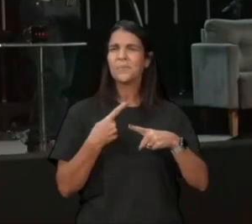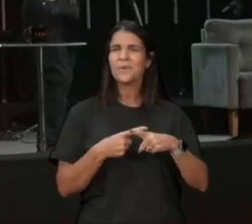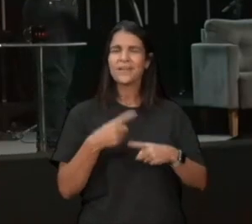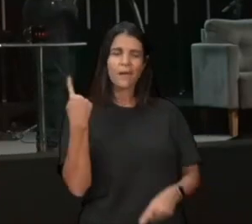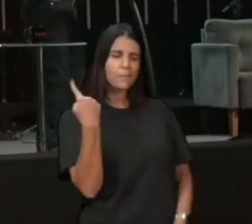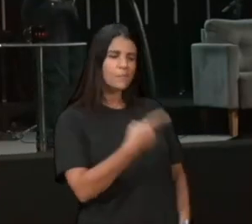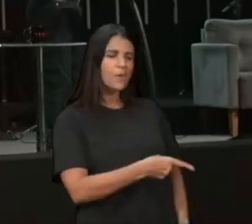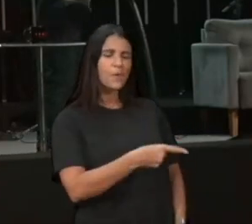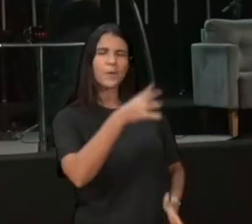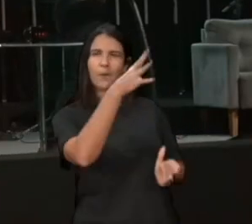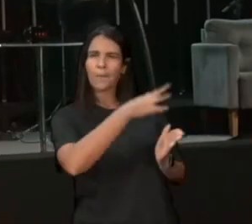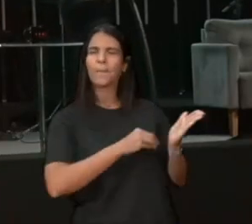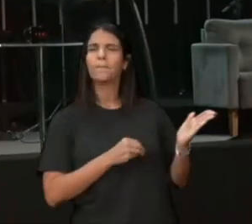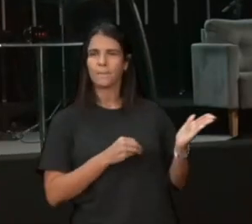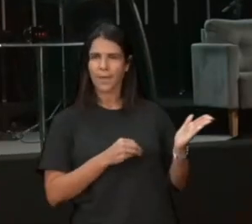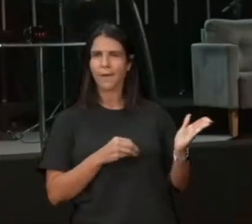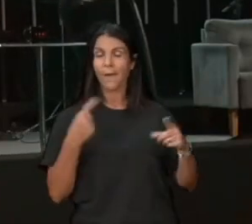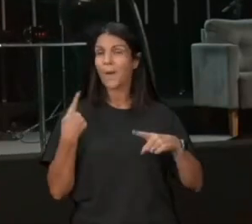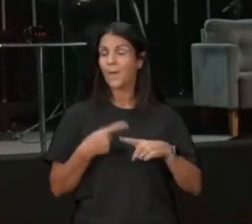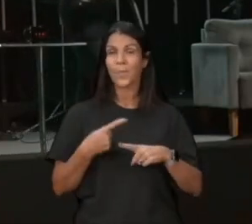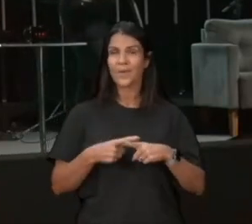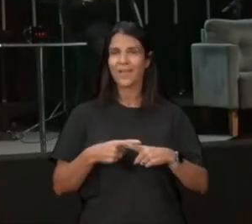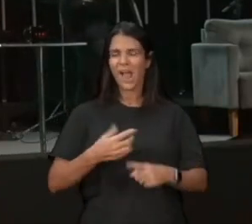outros, ele sabe reconhecer quem é,